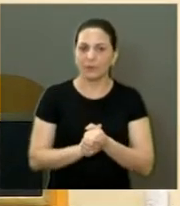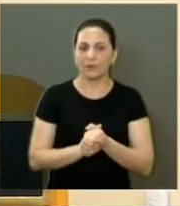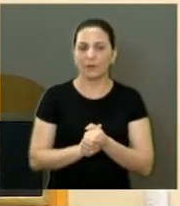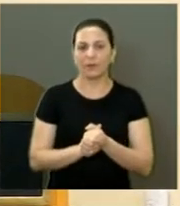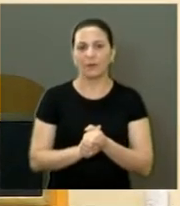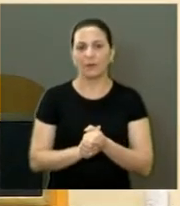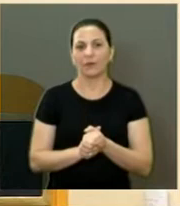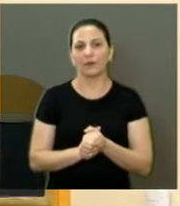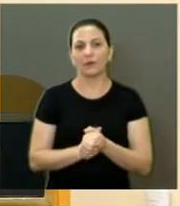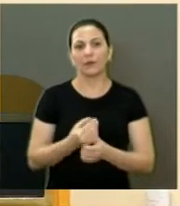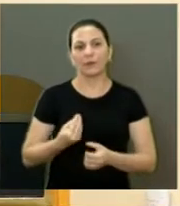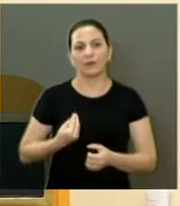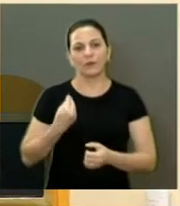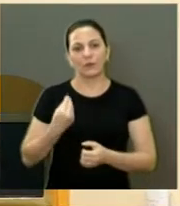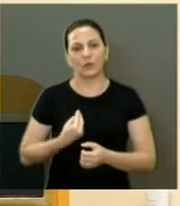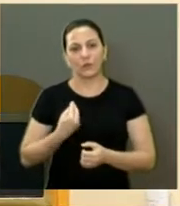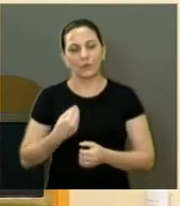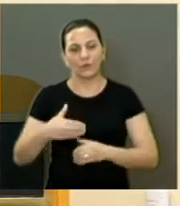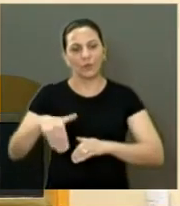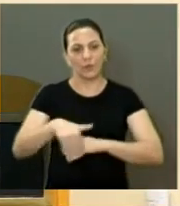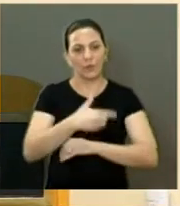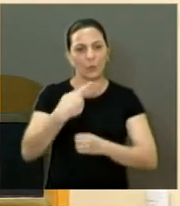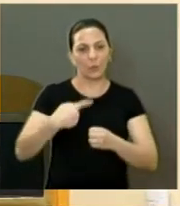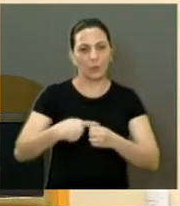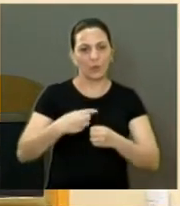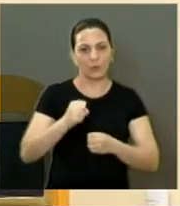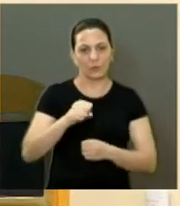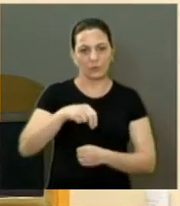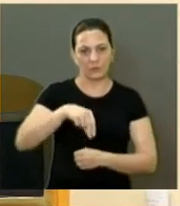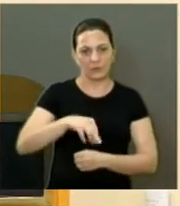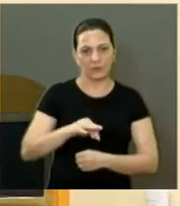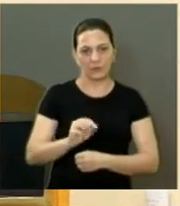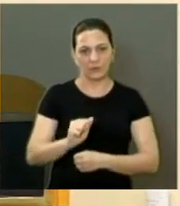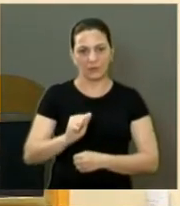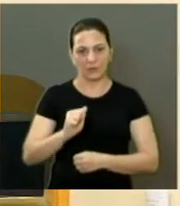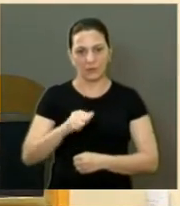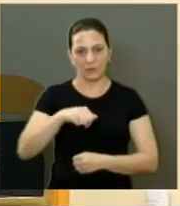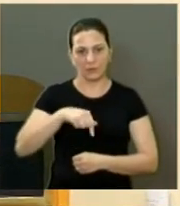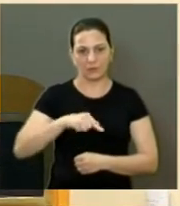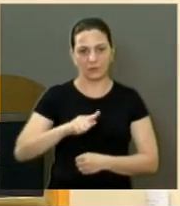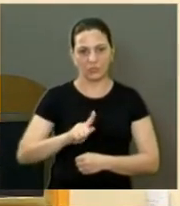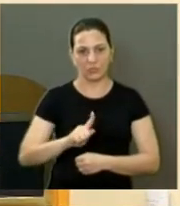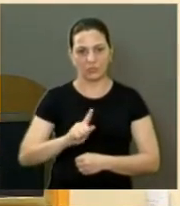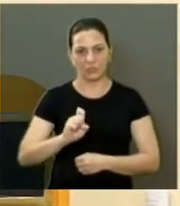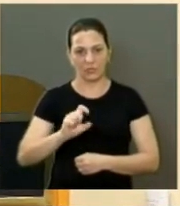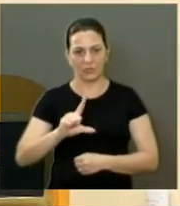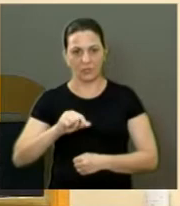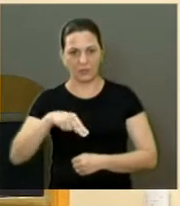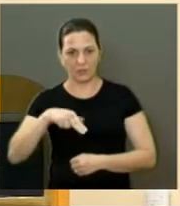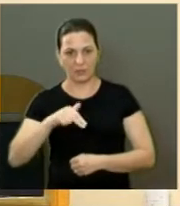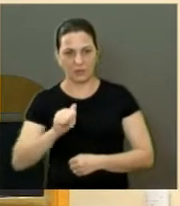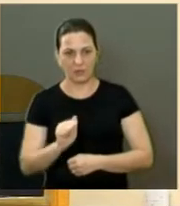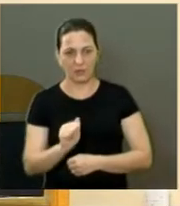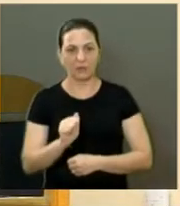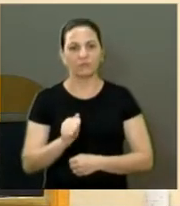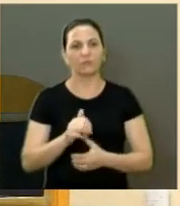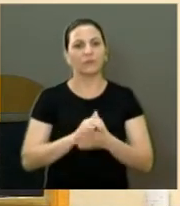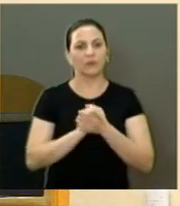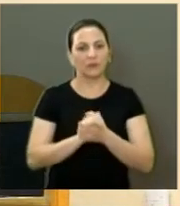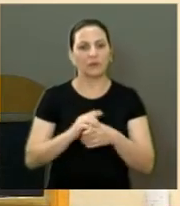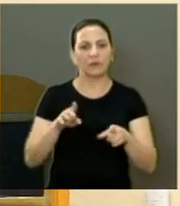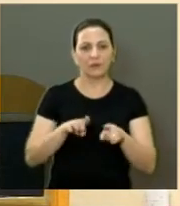irmã do Ságio de Oliveira, aqui presentes, assistindo as polêmicas da Câmara Municipal. Quero cumprimentar também